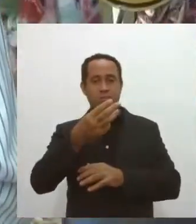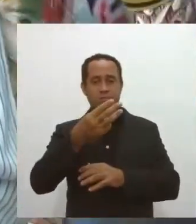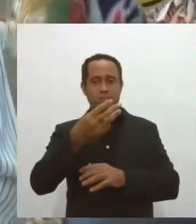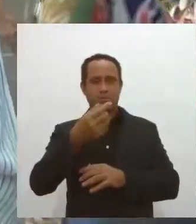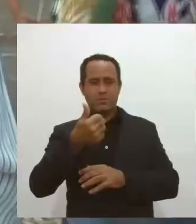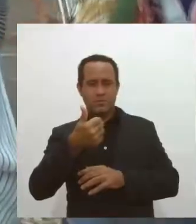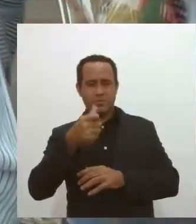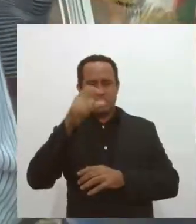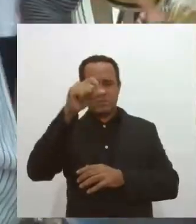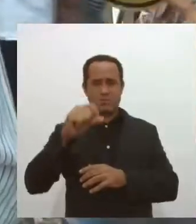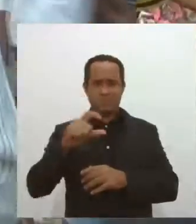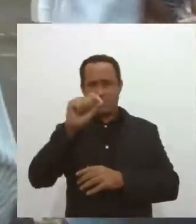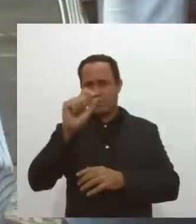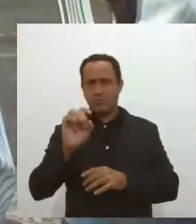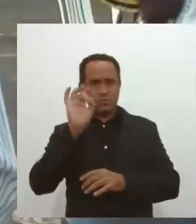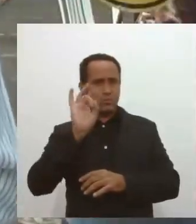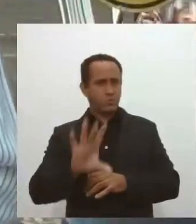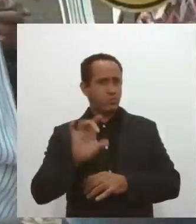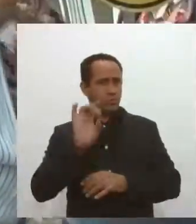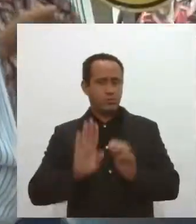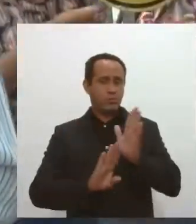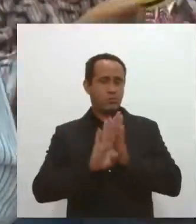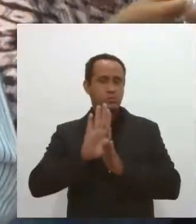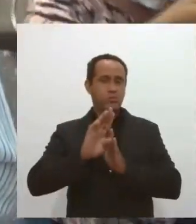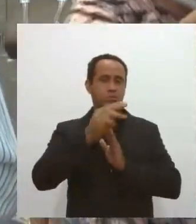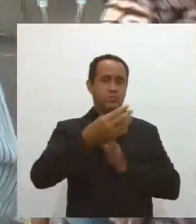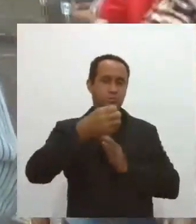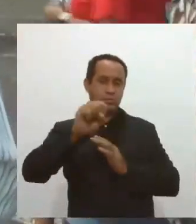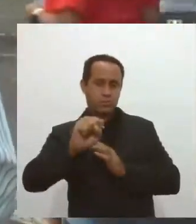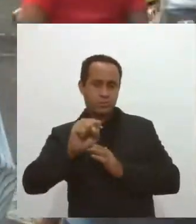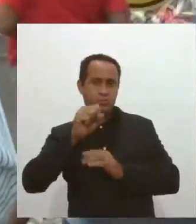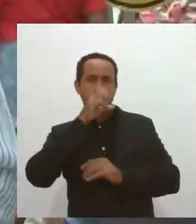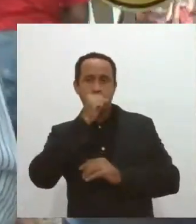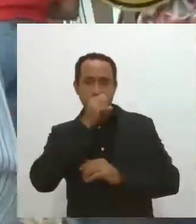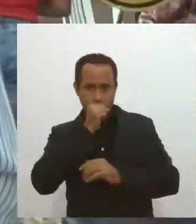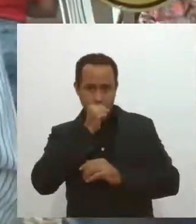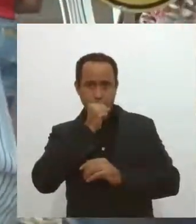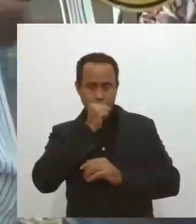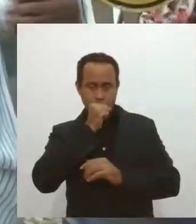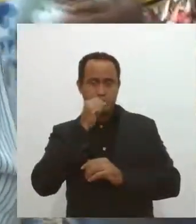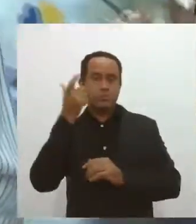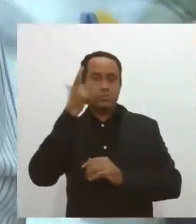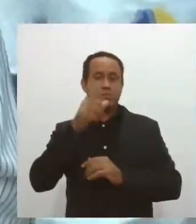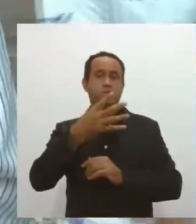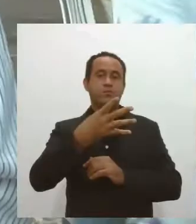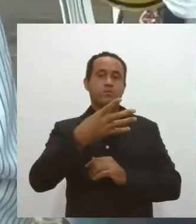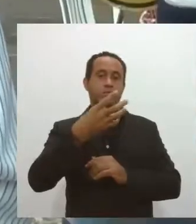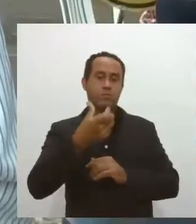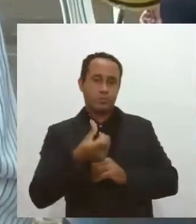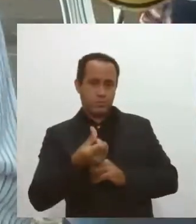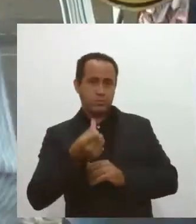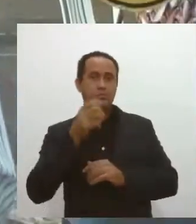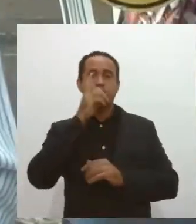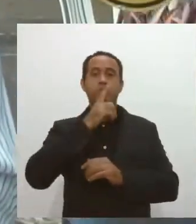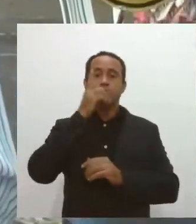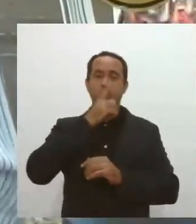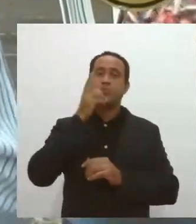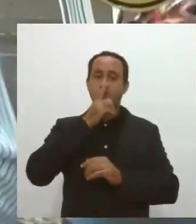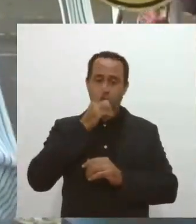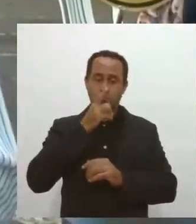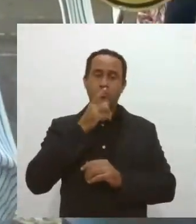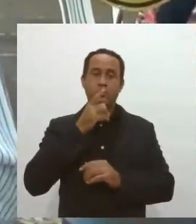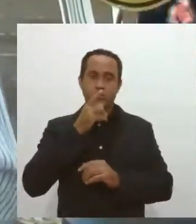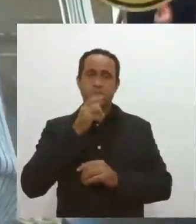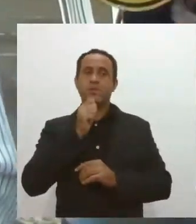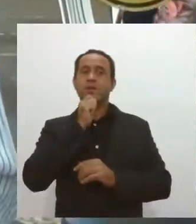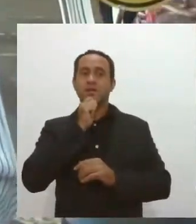,95%, subiu para 38% no sábado e alcançou 46% no domingo, considerada